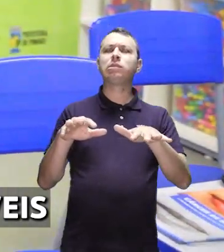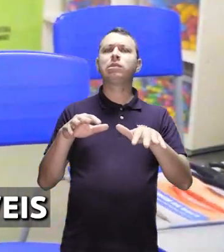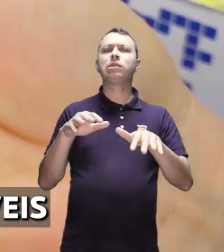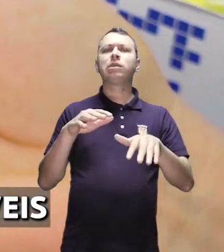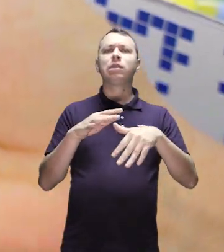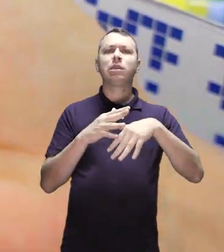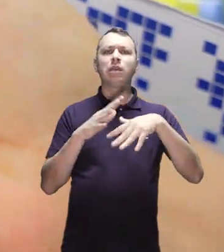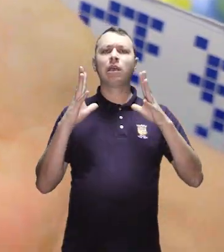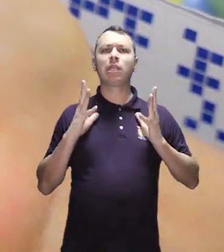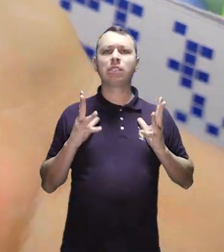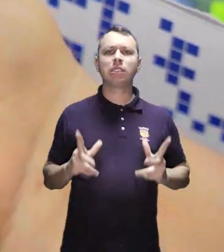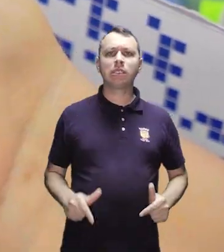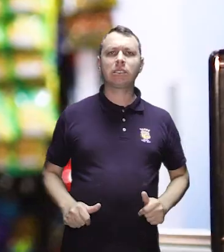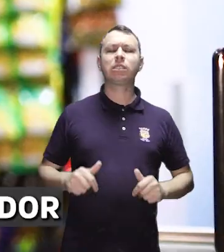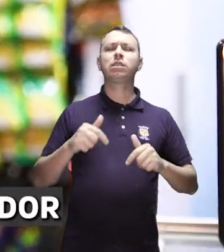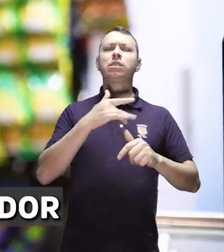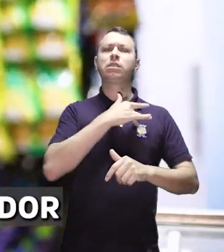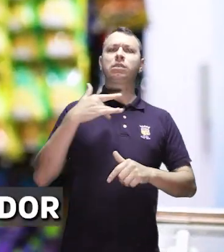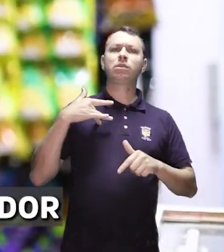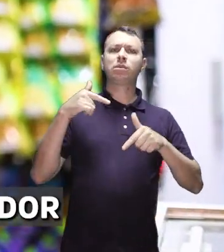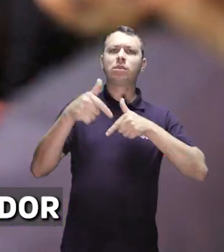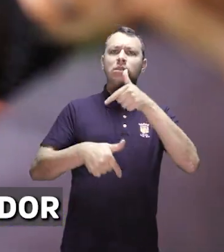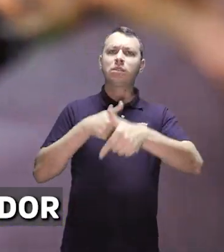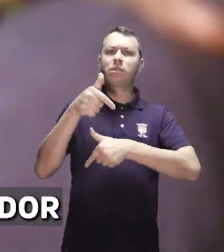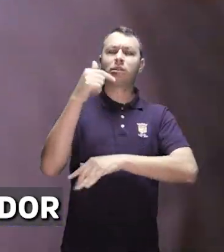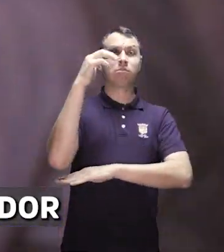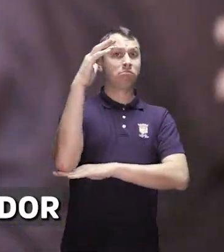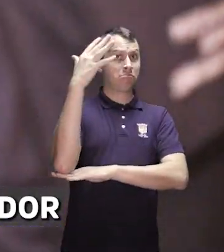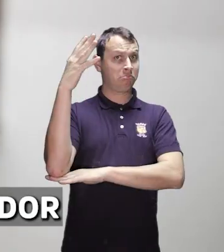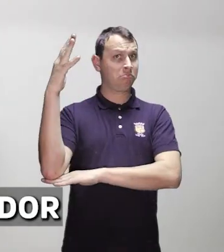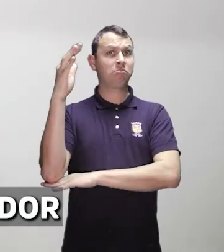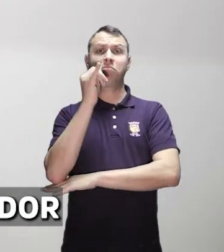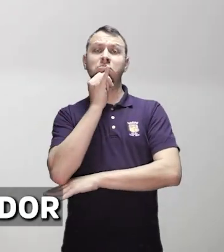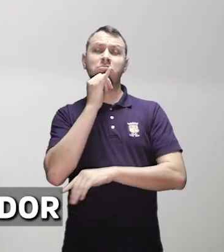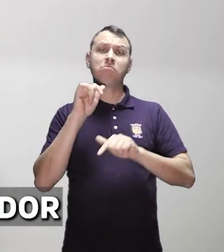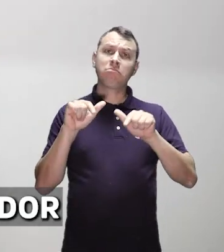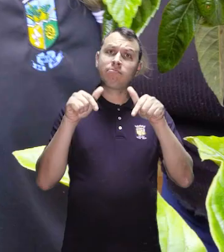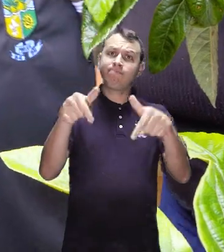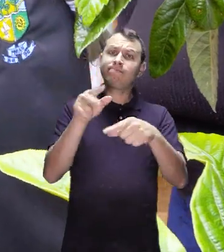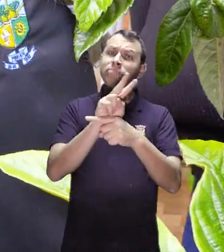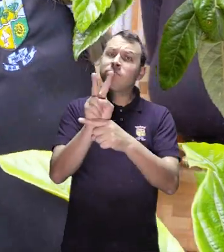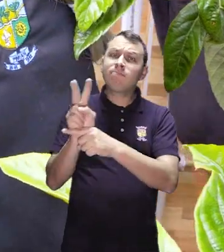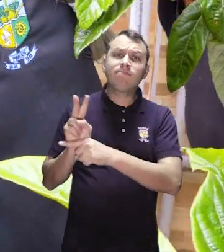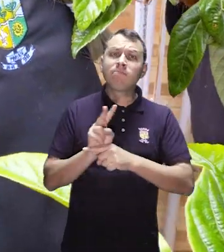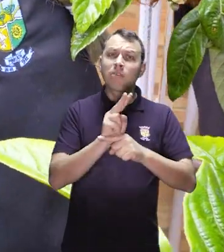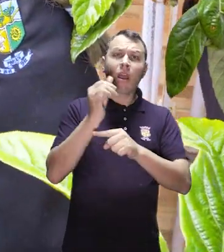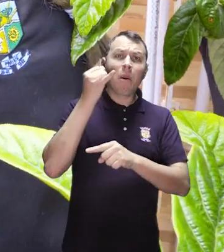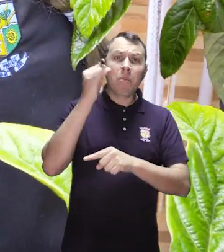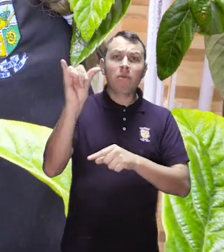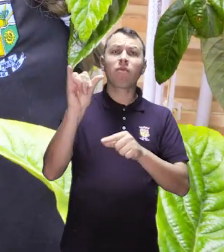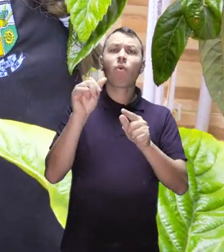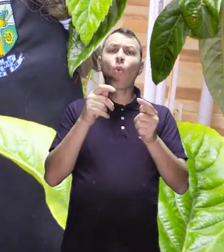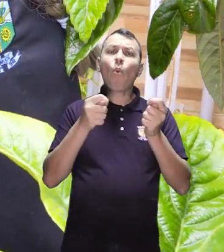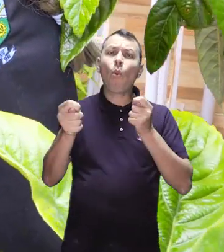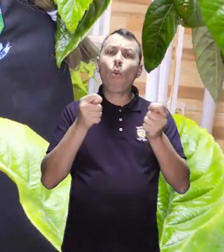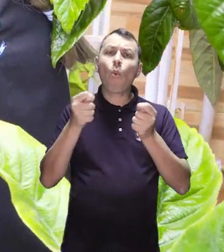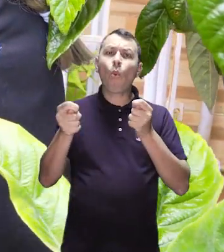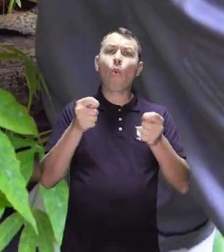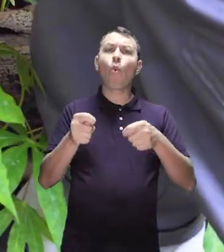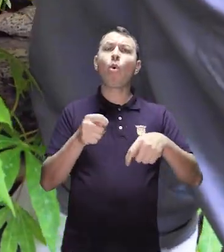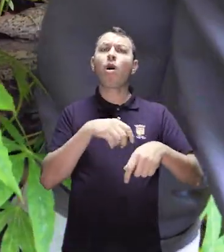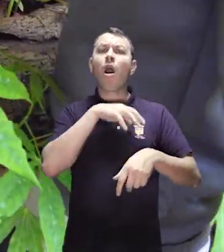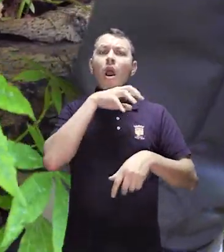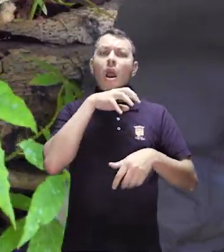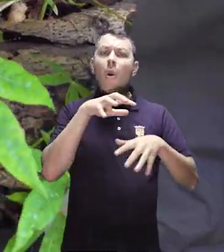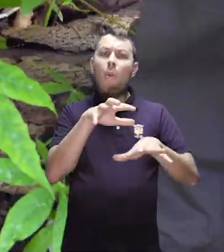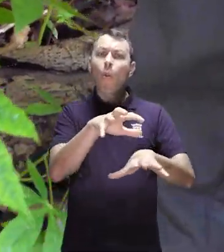transmissíveis e epidemias, questões sanitárias, saúde do trabalhador e questões ambientais, com ações de